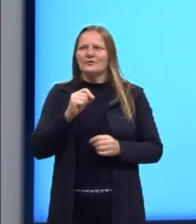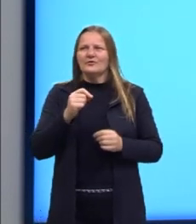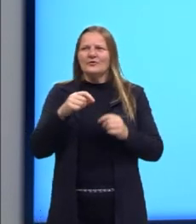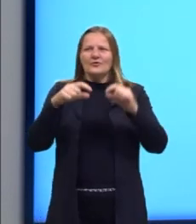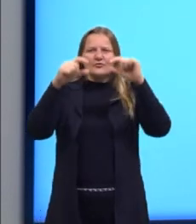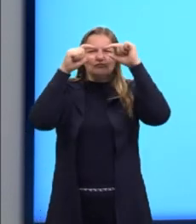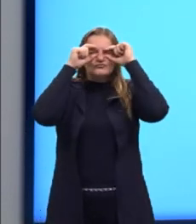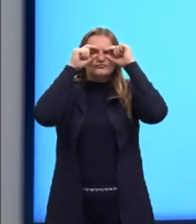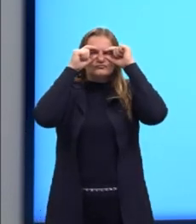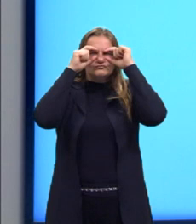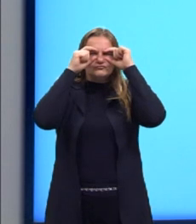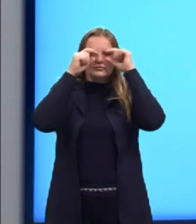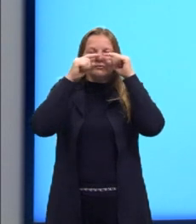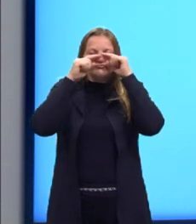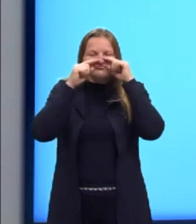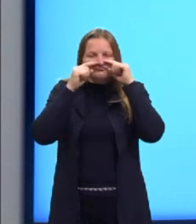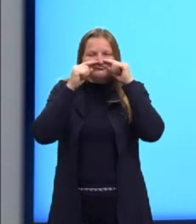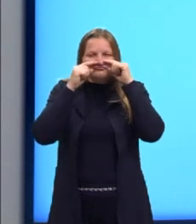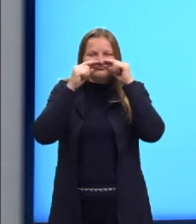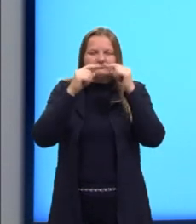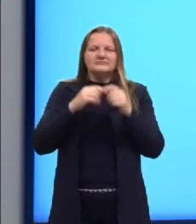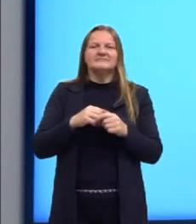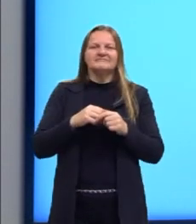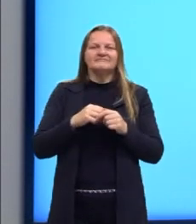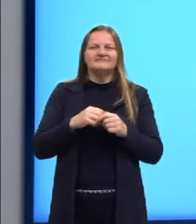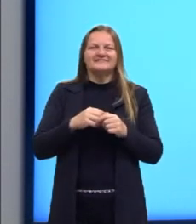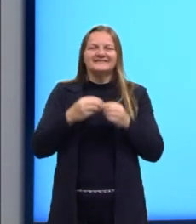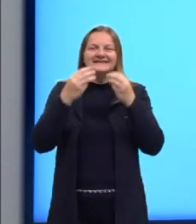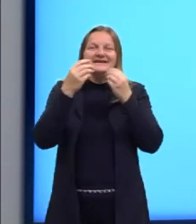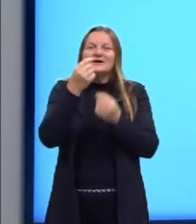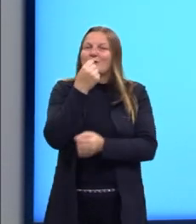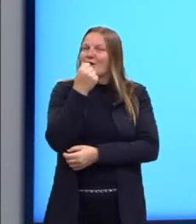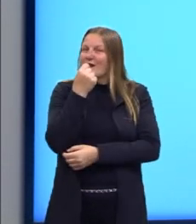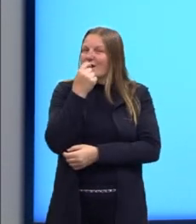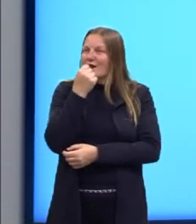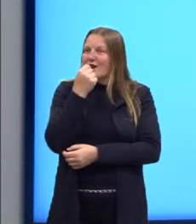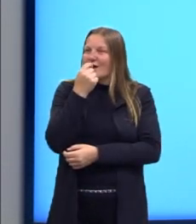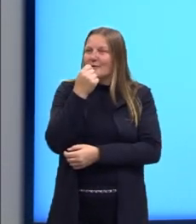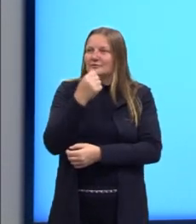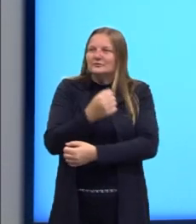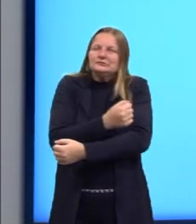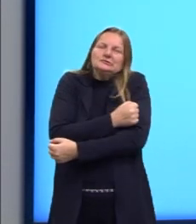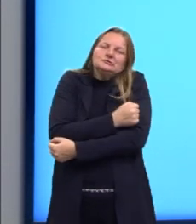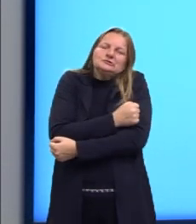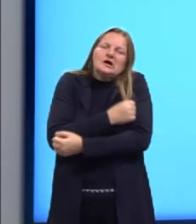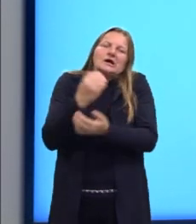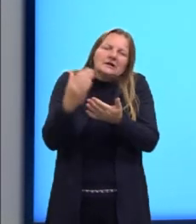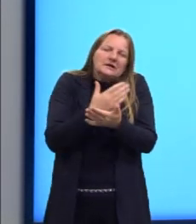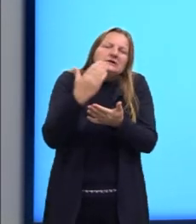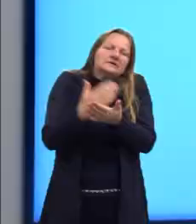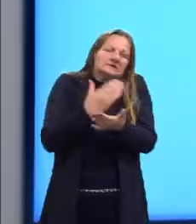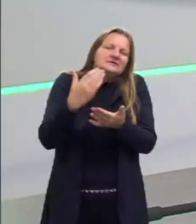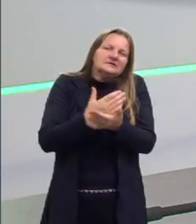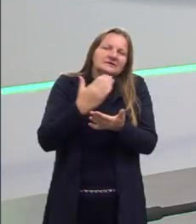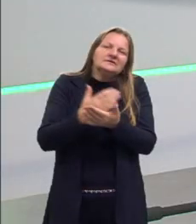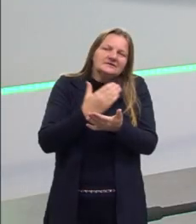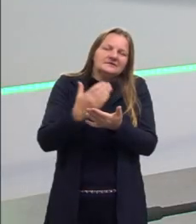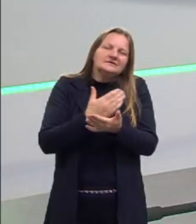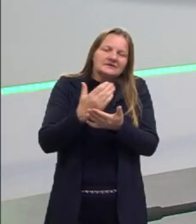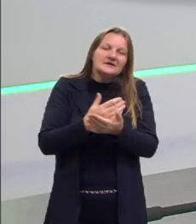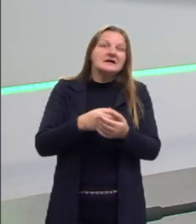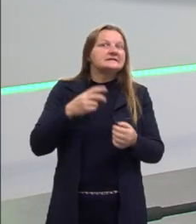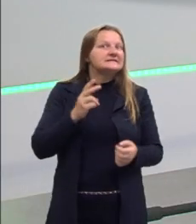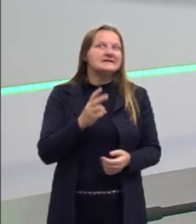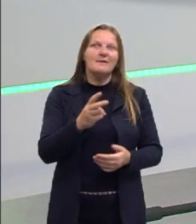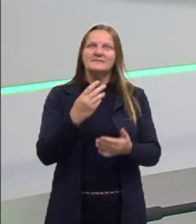óculos de grau um pouco caídos ali. Um lápis, abraçado a um lápis e muitos cadernos. É assim que nós precisamos